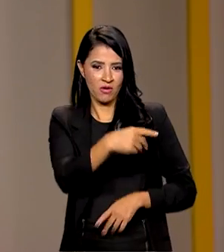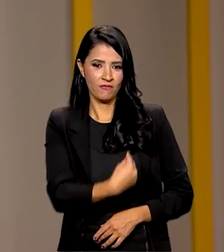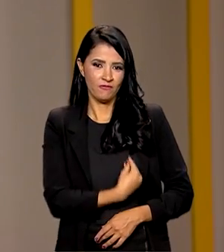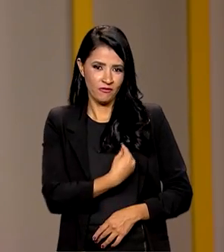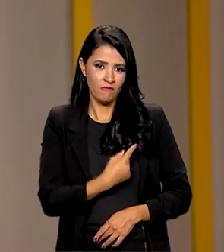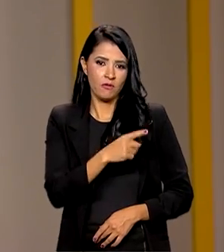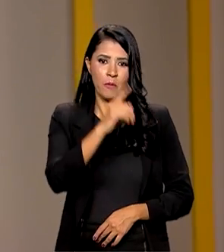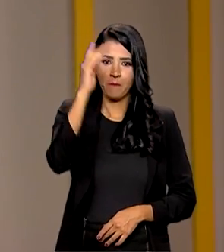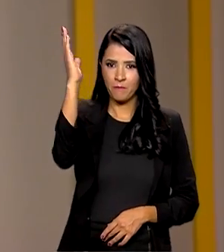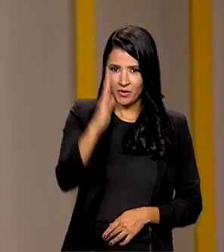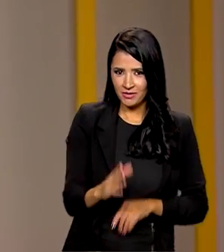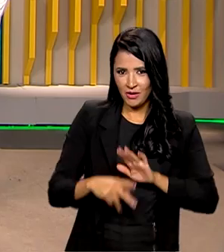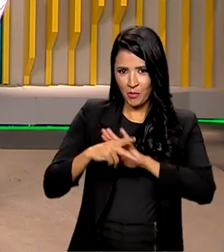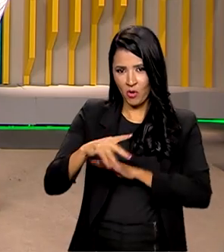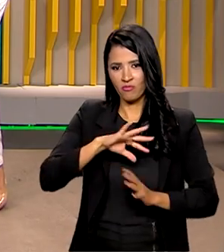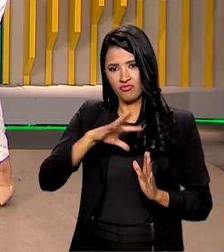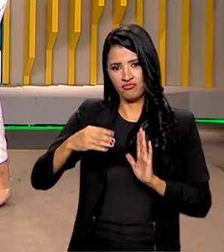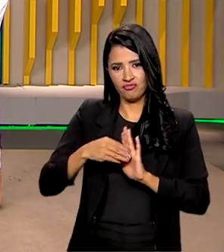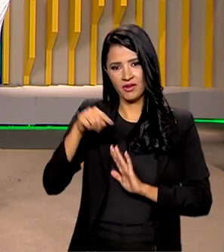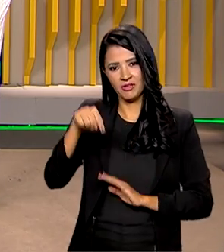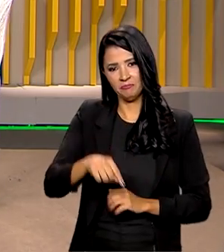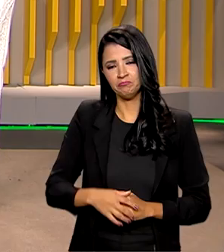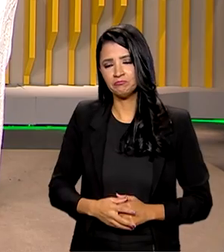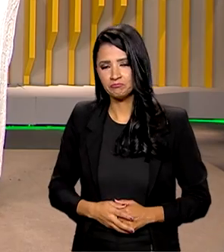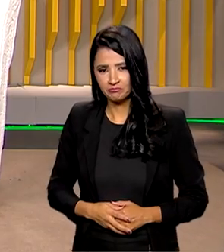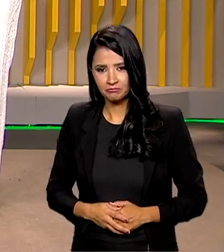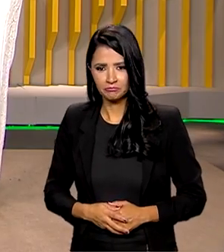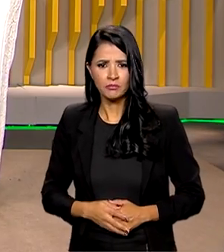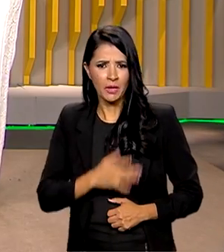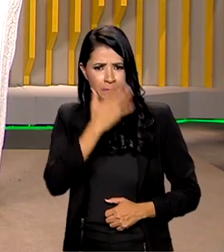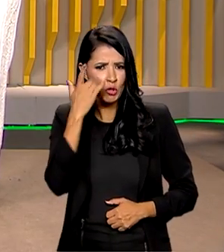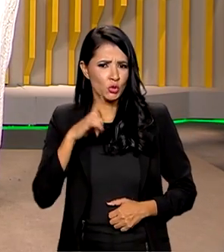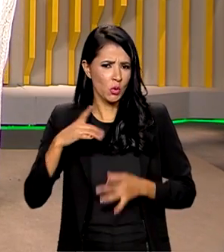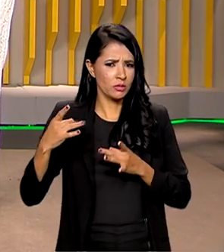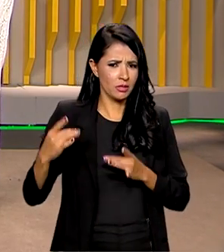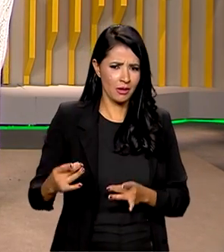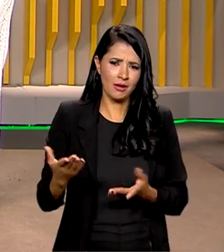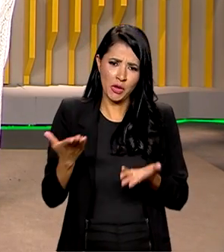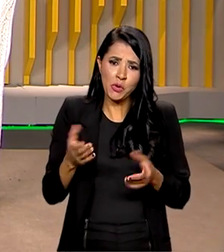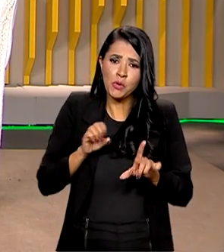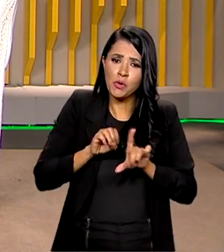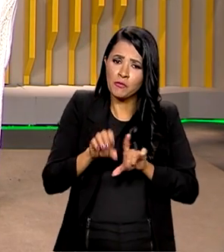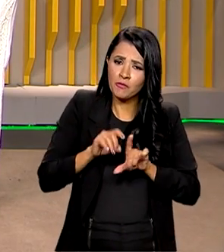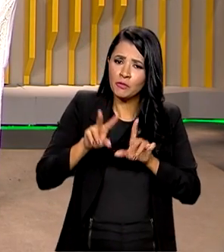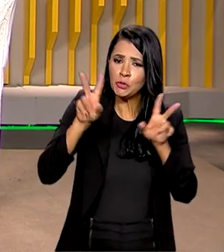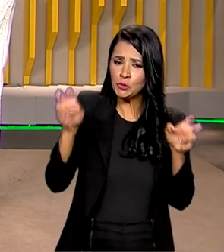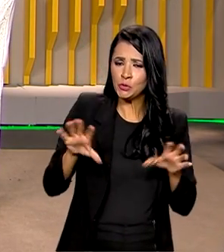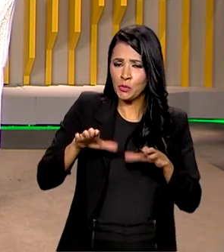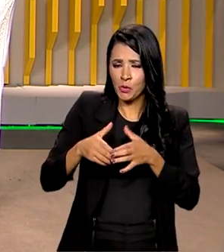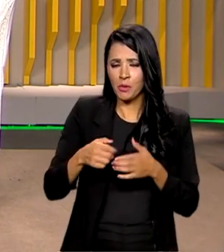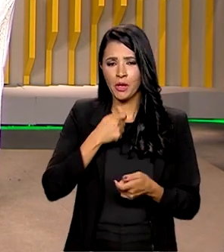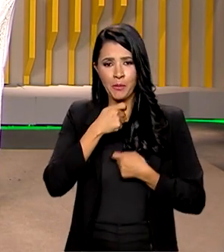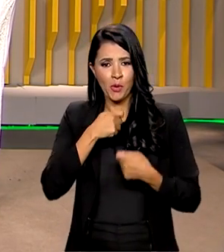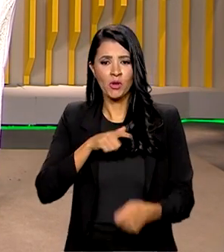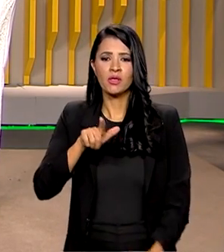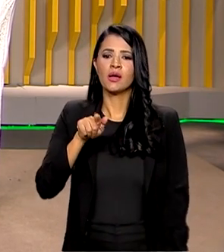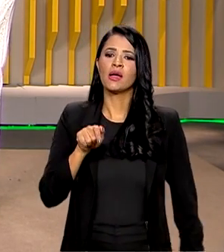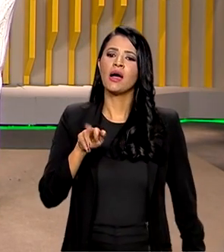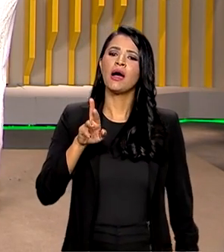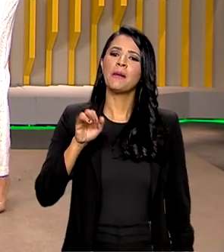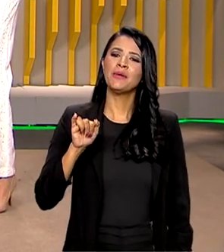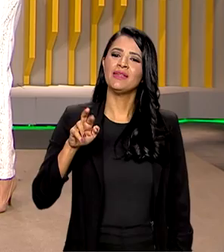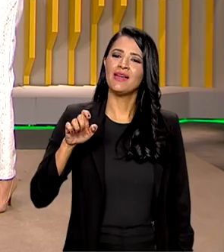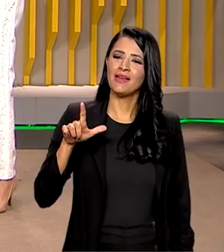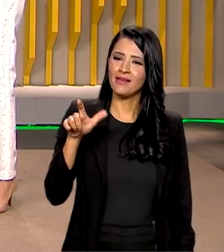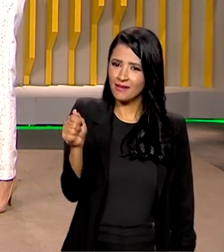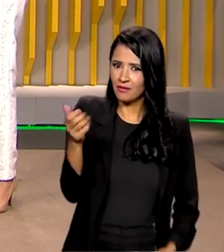lado brasileiro da Amazônia. E quem tem mais detalhes para a gente ao vivo sobre a Cúpula é a repórter Gabriela Noronha,